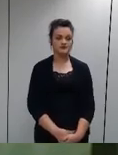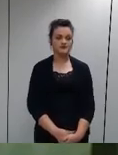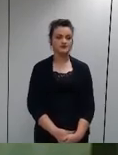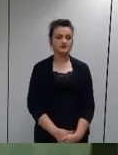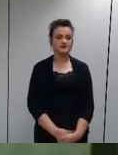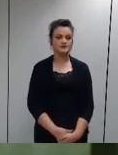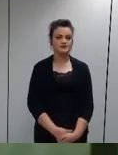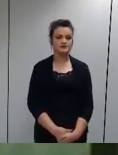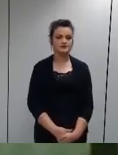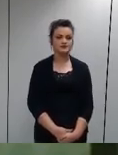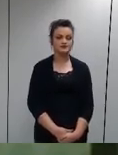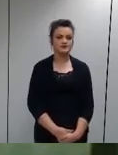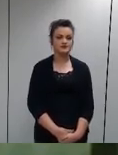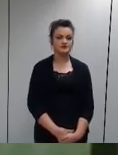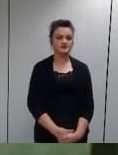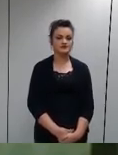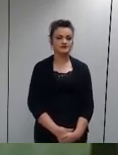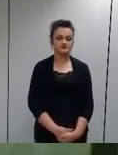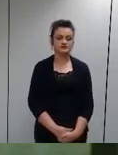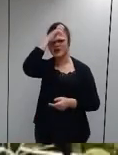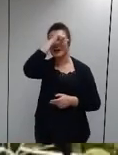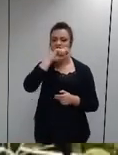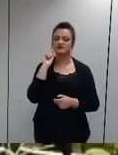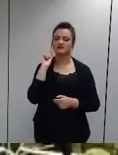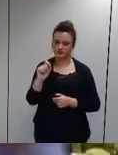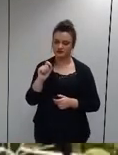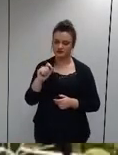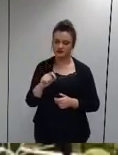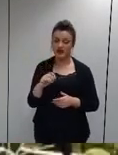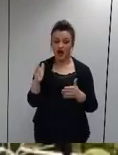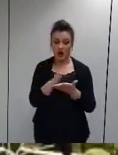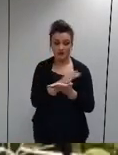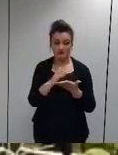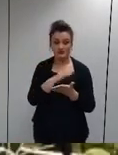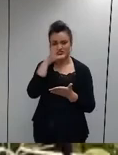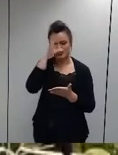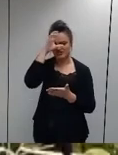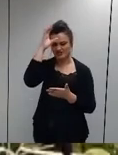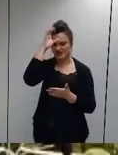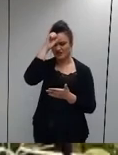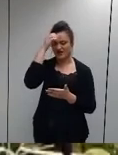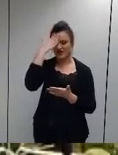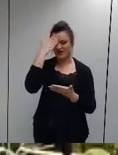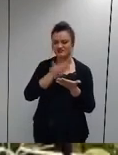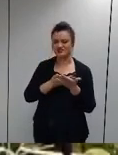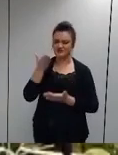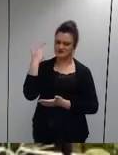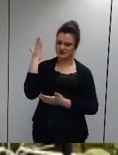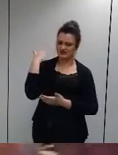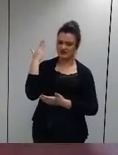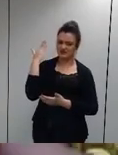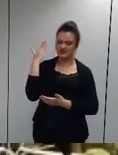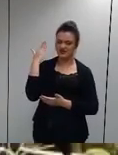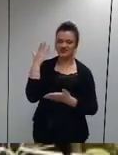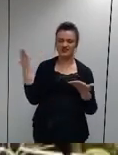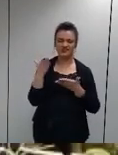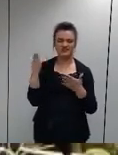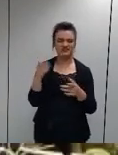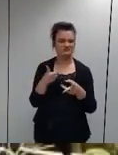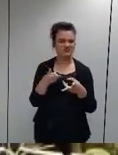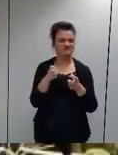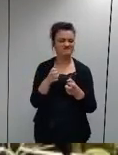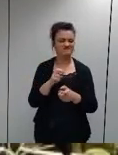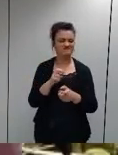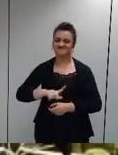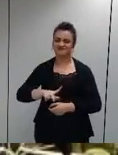Ministério Público do Trabalho, Isabela Medeiros. Quem também participou foi a secretária de gestão de pessoas do Tribunal Superior